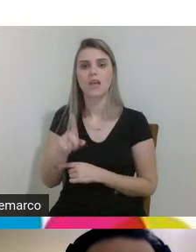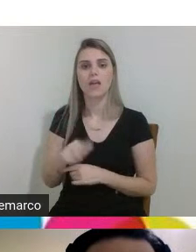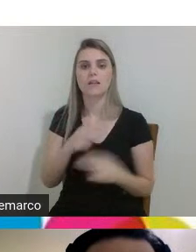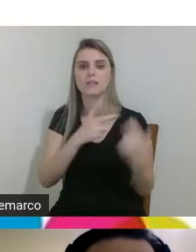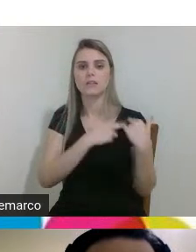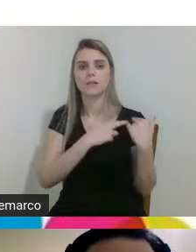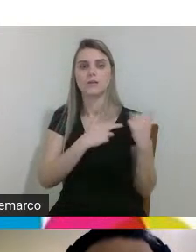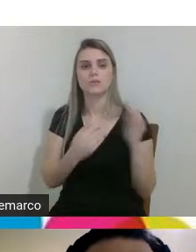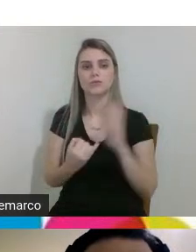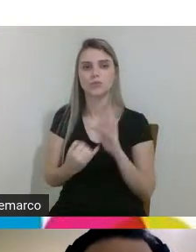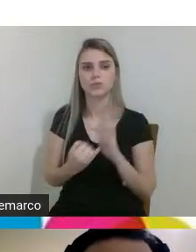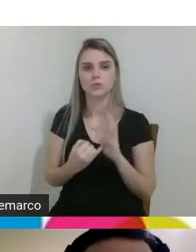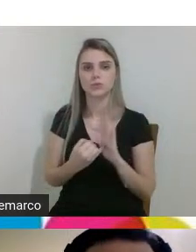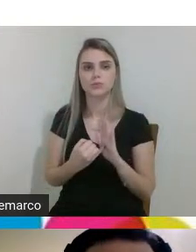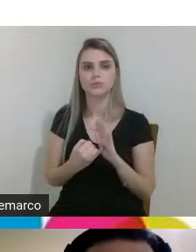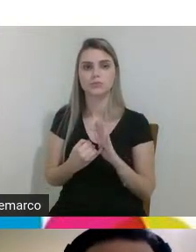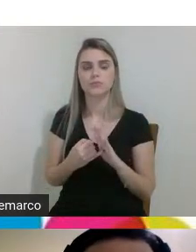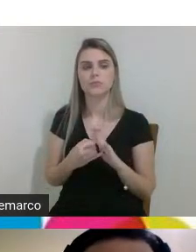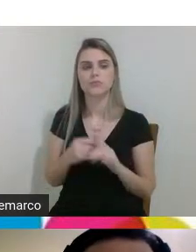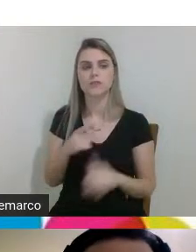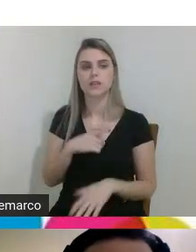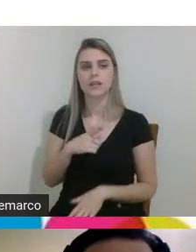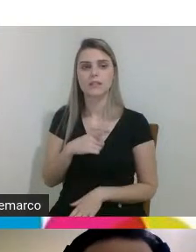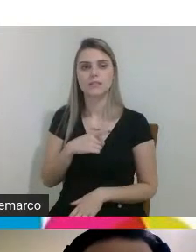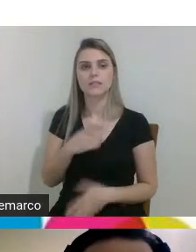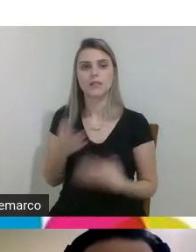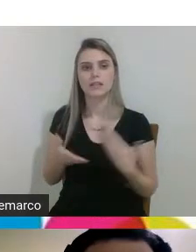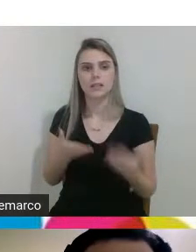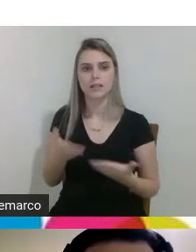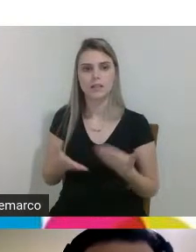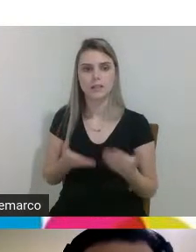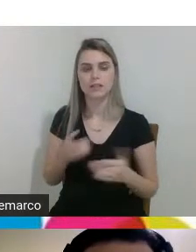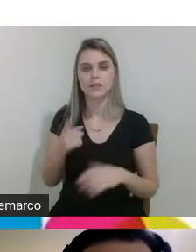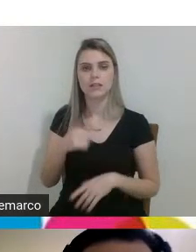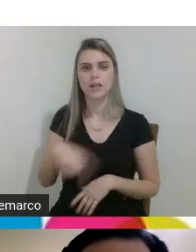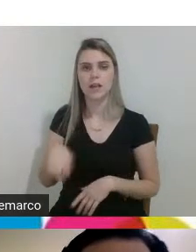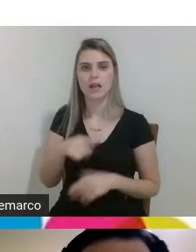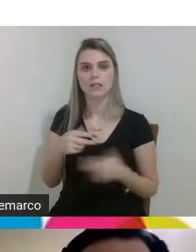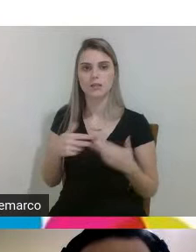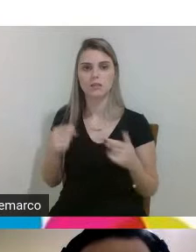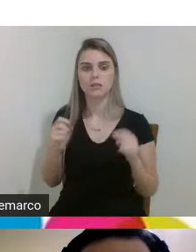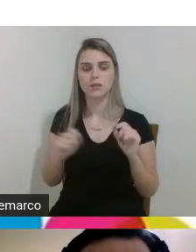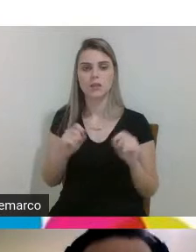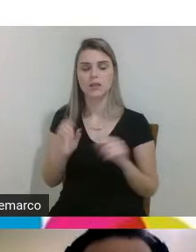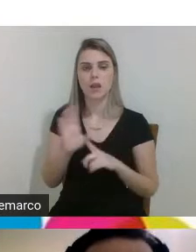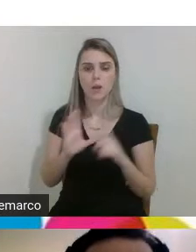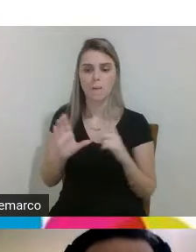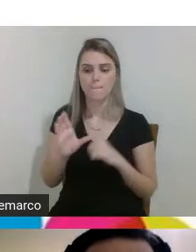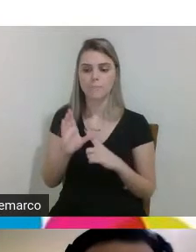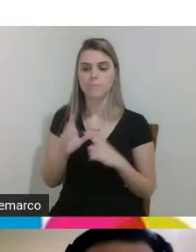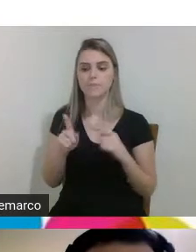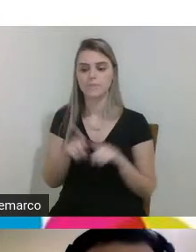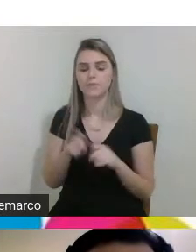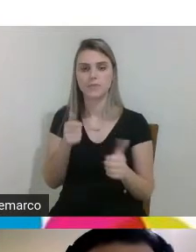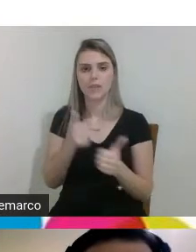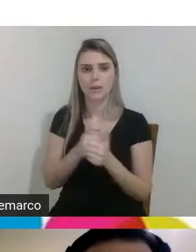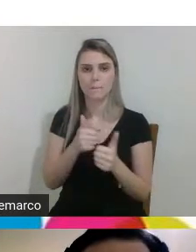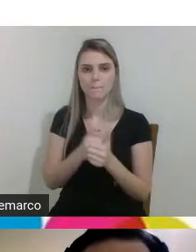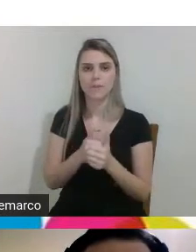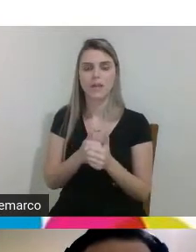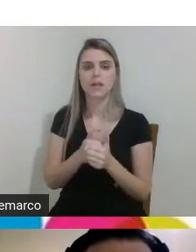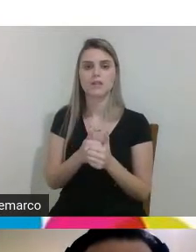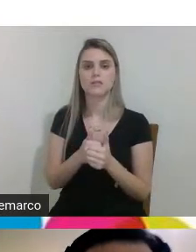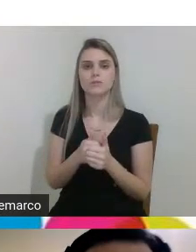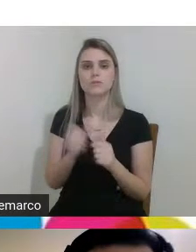Instituto Federal estar aí atendendo essas demandas da comunidade estar próximo né da nossa